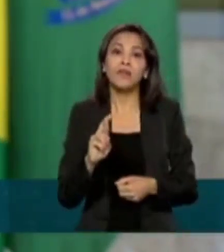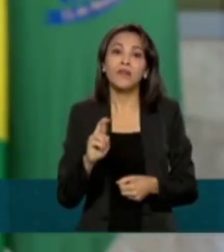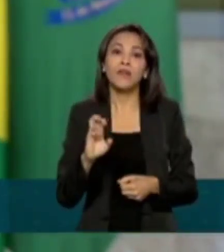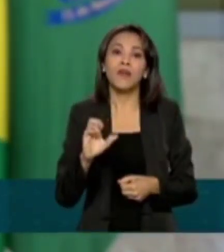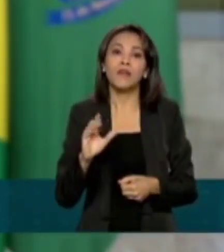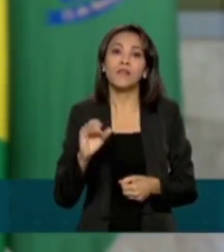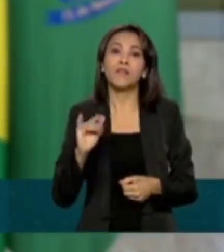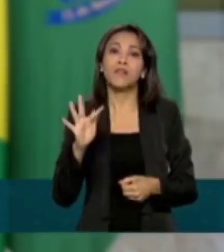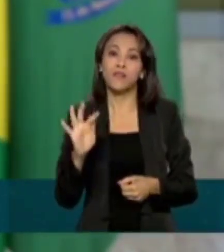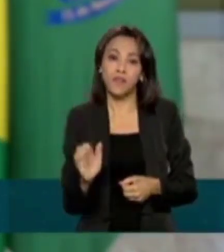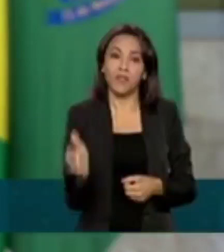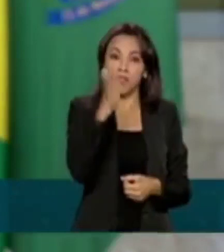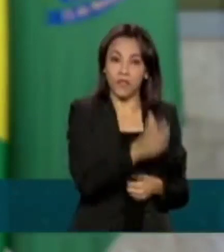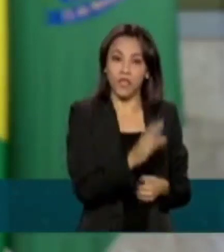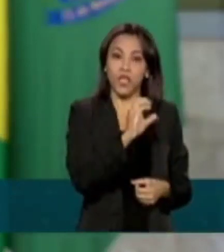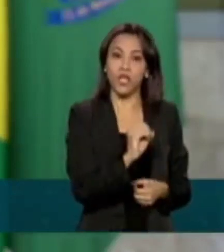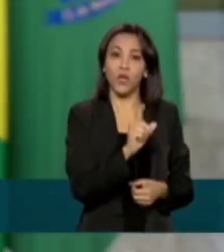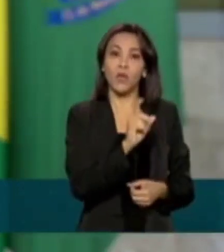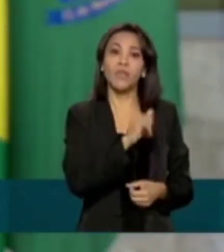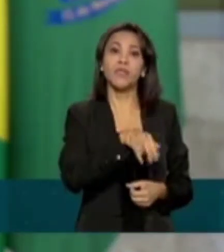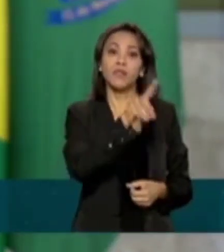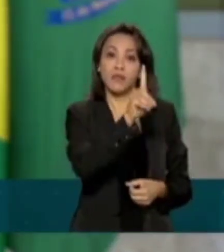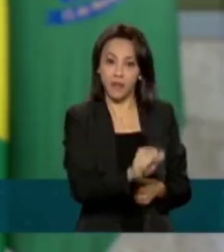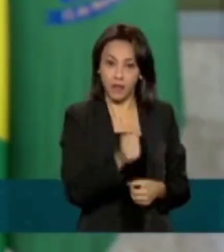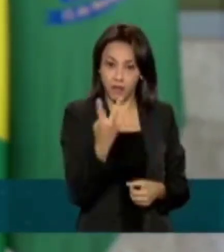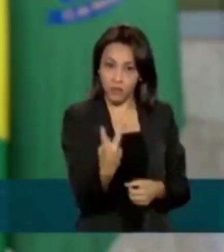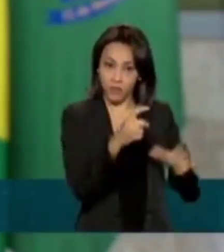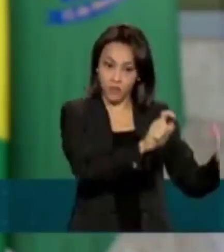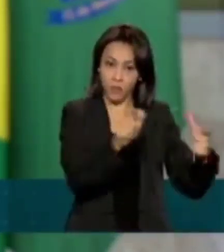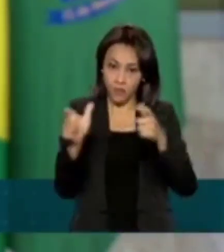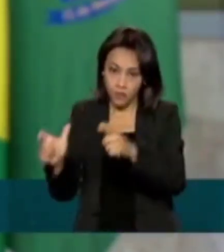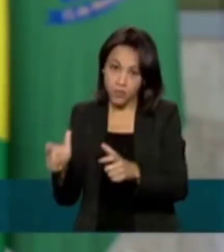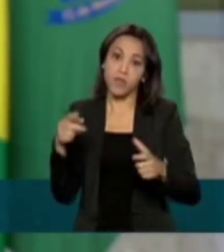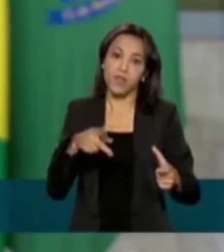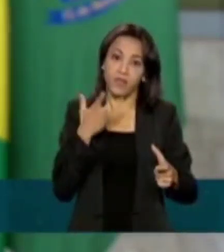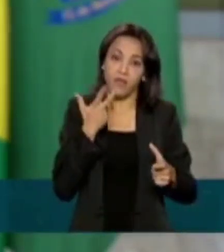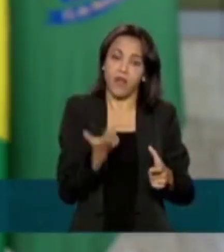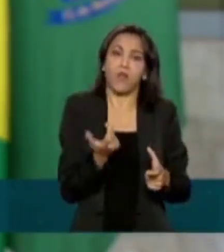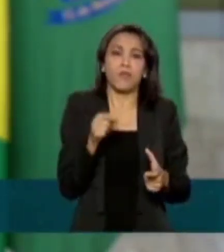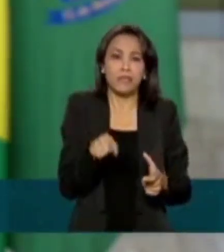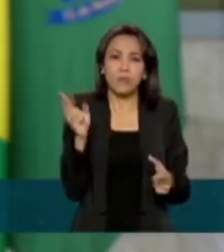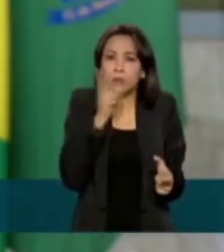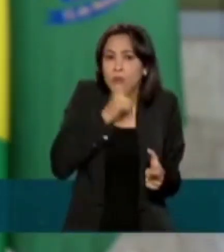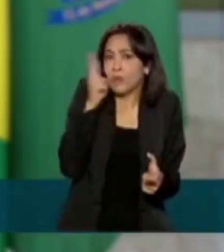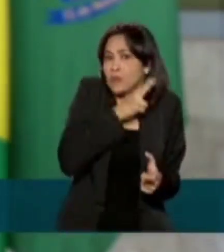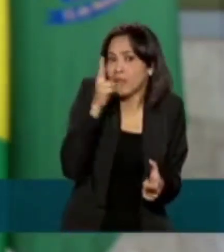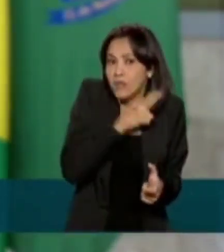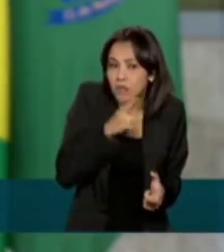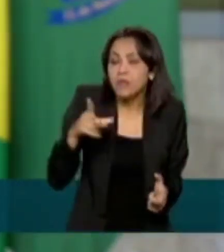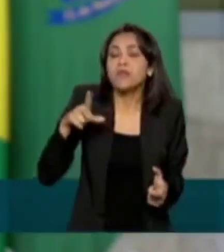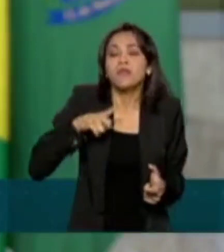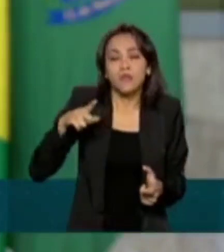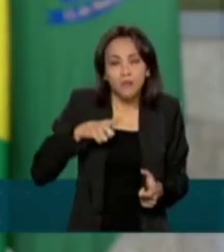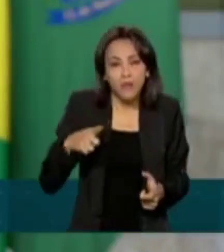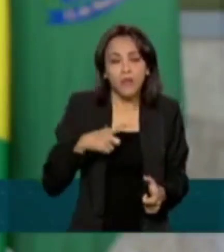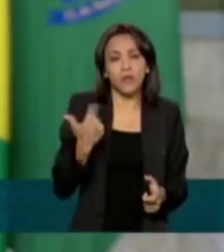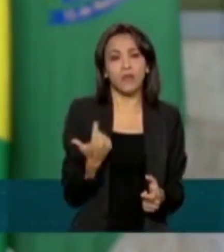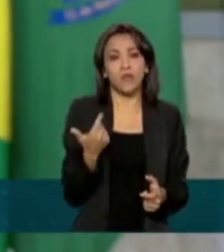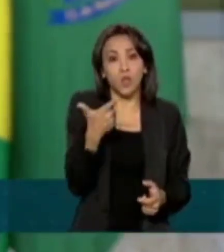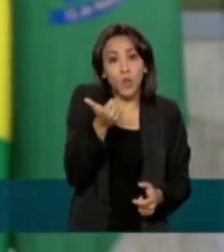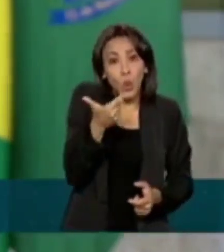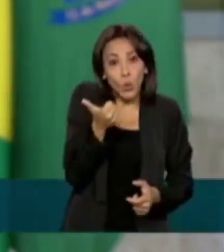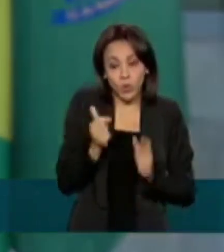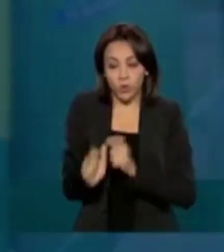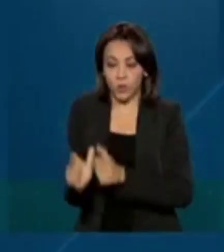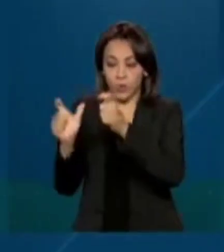Jaboatão dos Guararapes, na região metropolitana e de Recife, declararam situação de emergência. Ainda existem pelo menos 12 pontos